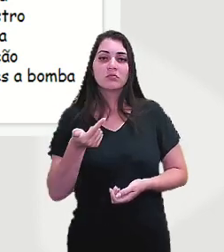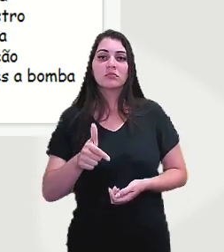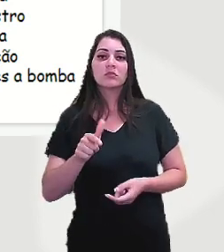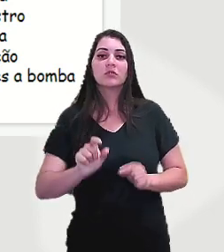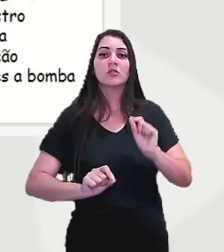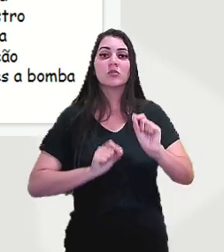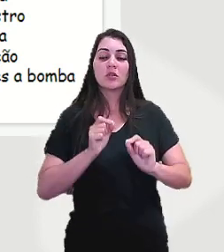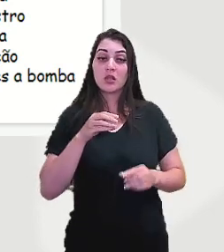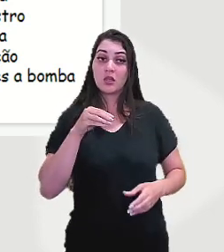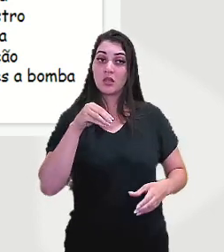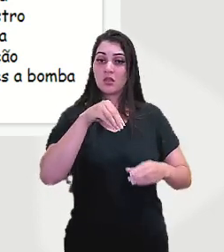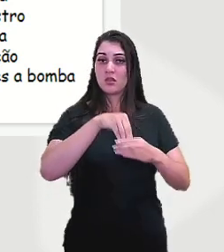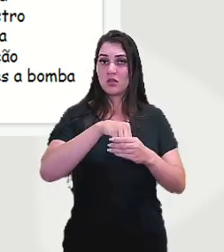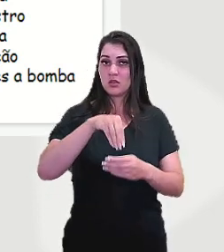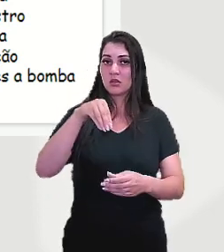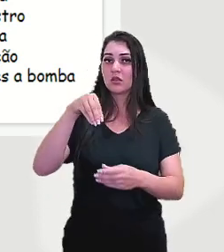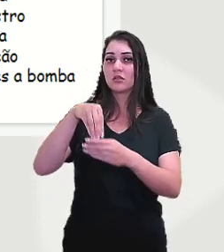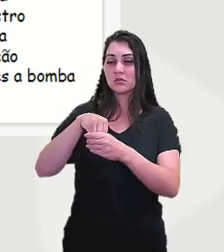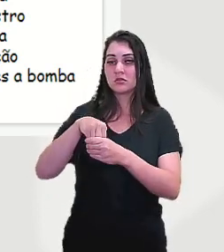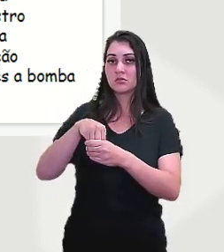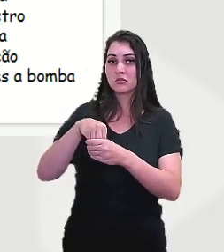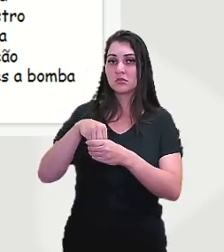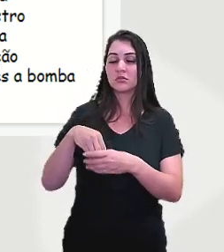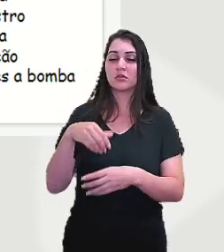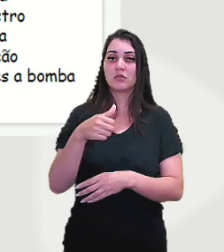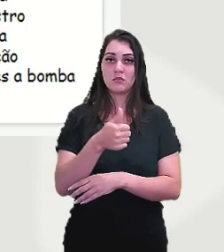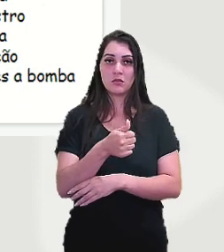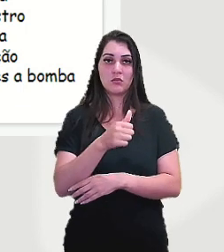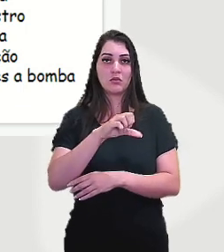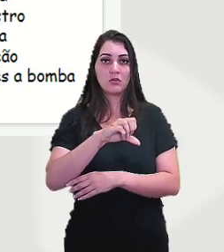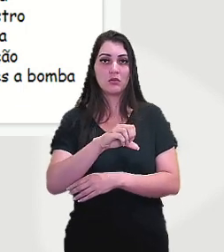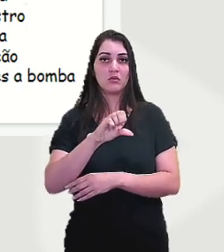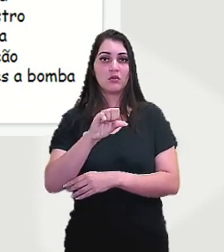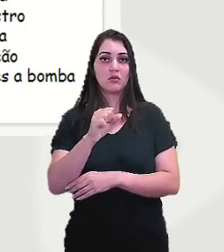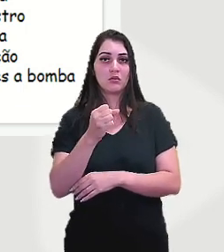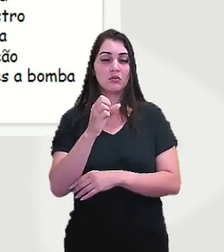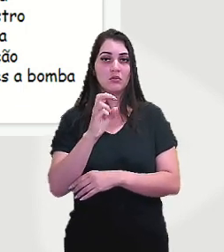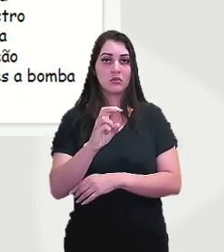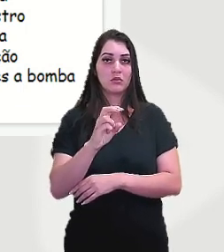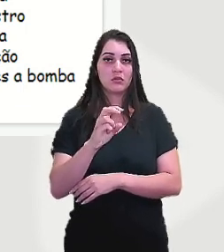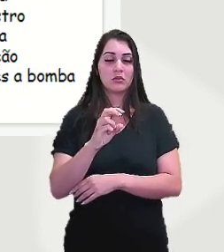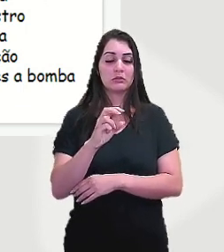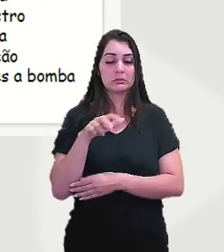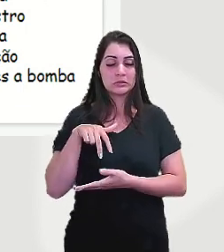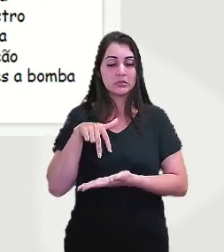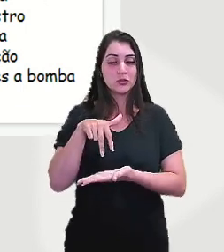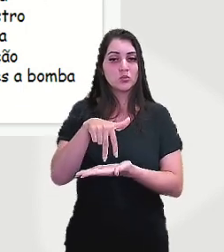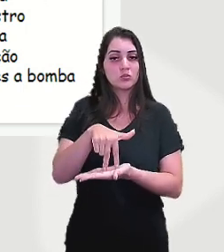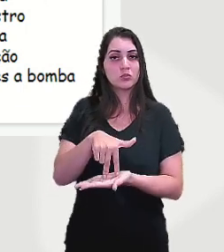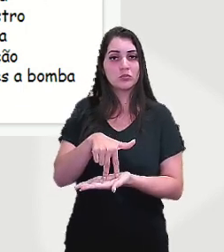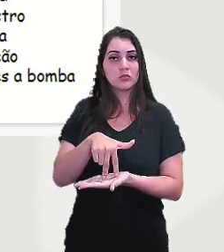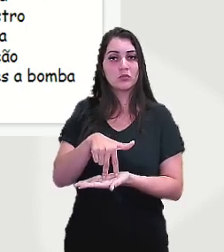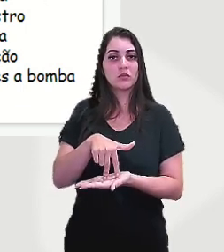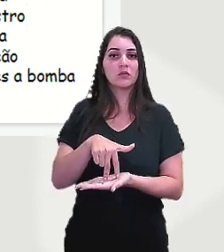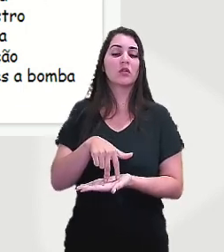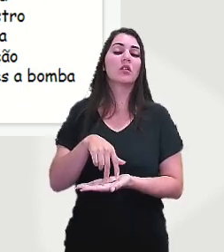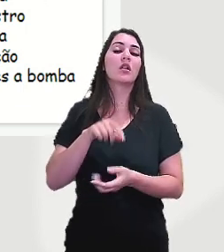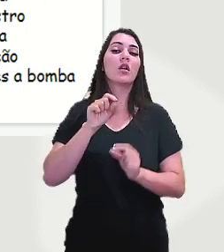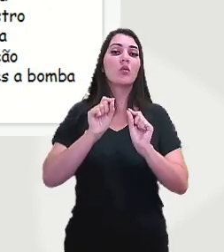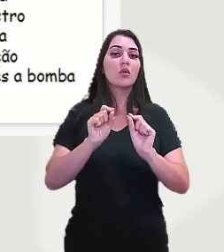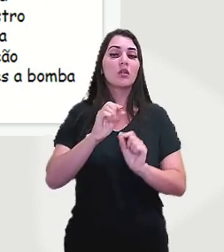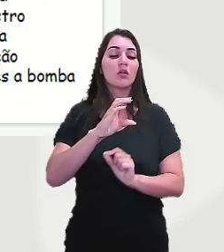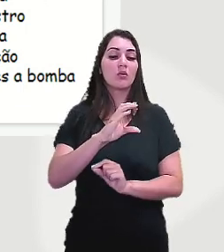eleições diretas, em 1985 assume um civil que é o Castelo